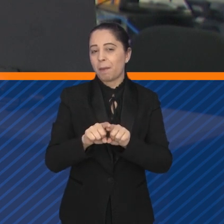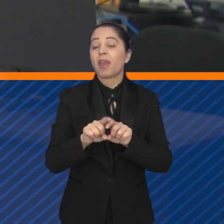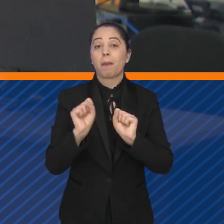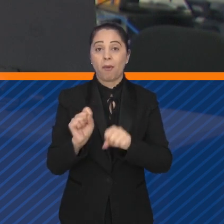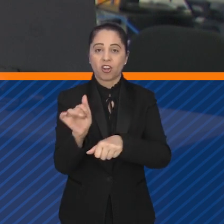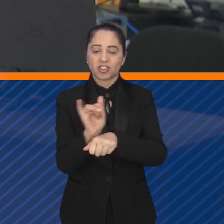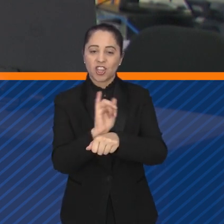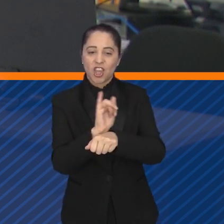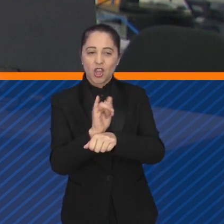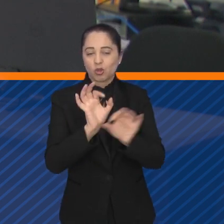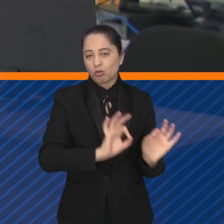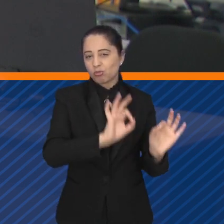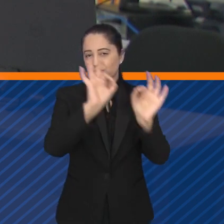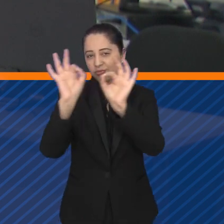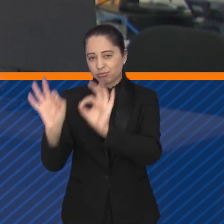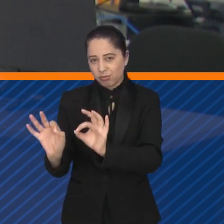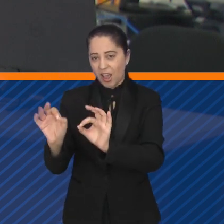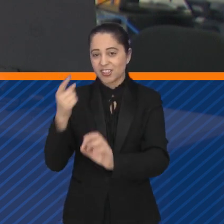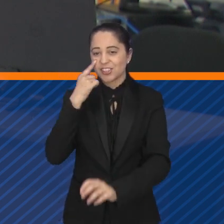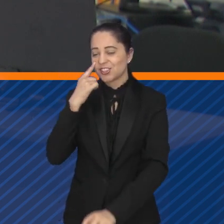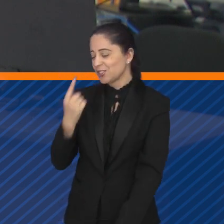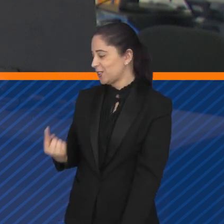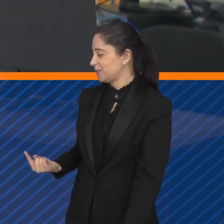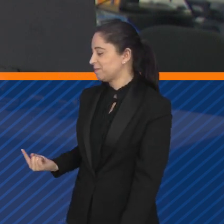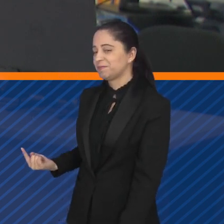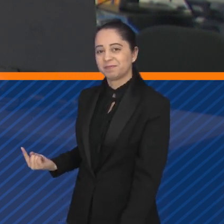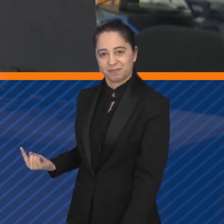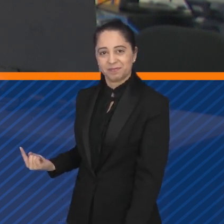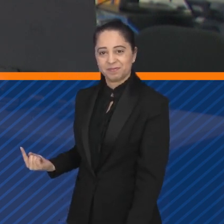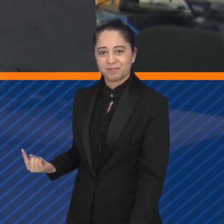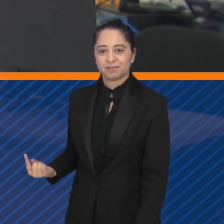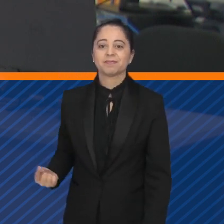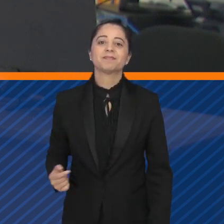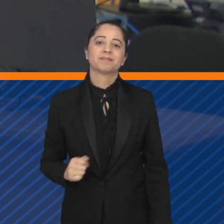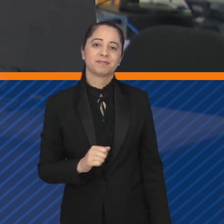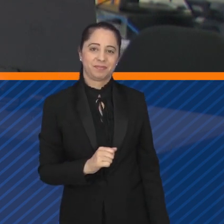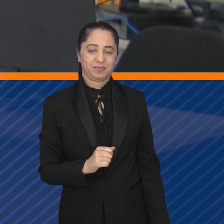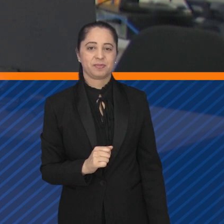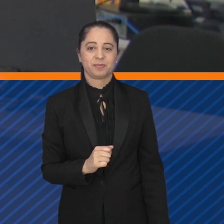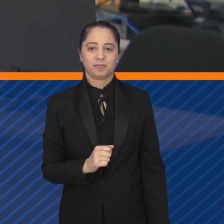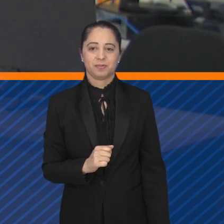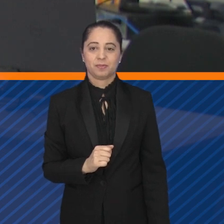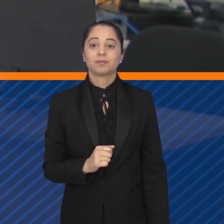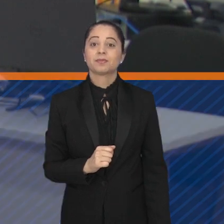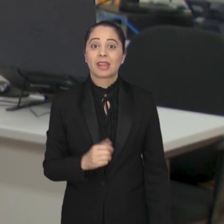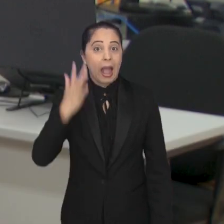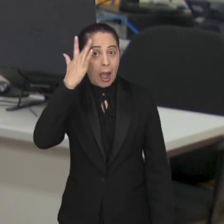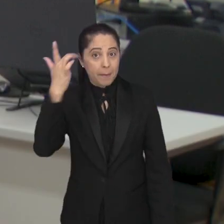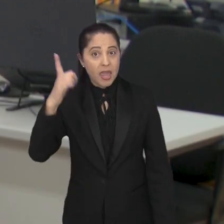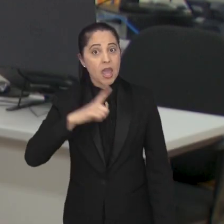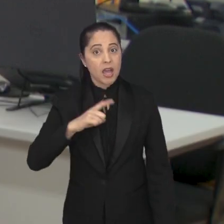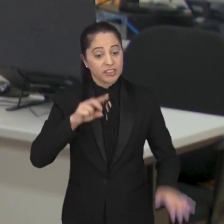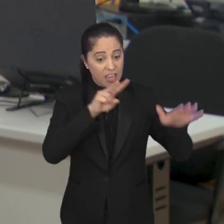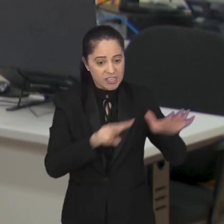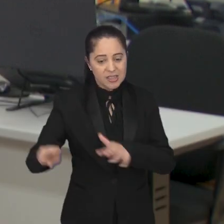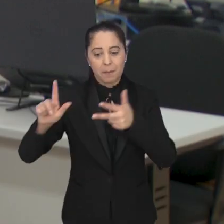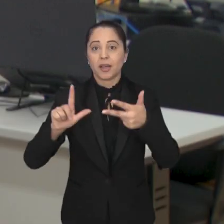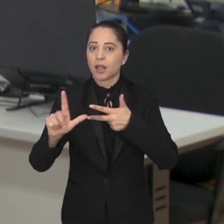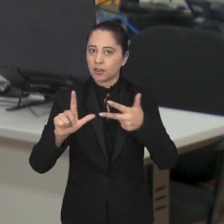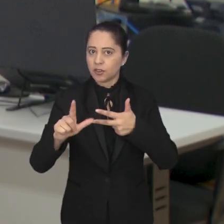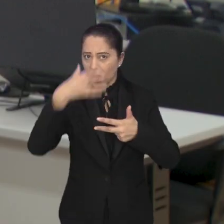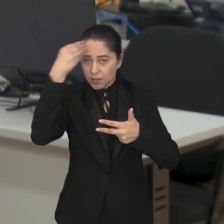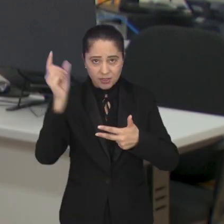claro, você também acompanha todo o nosso conteúdo no nosso canal no YouTube Câmara SJC. Amanhã tem Semana